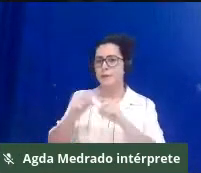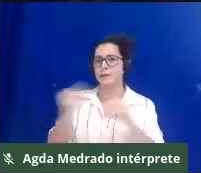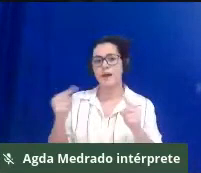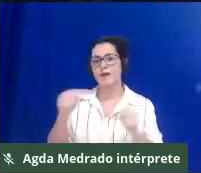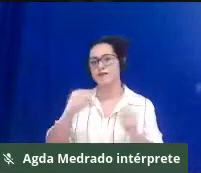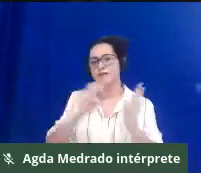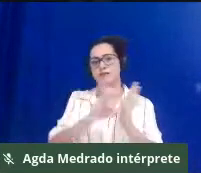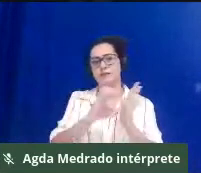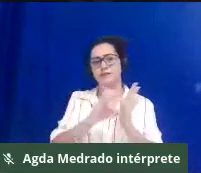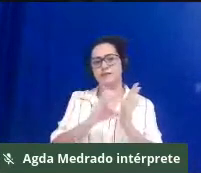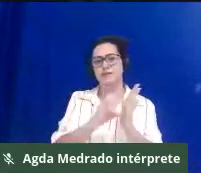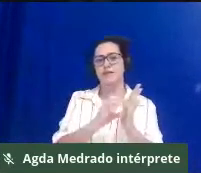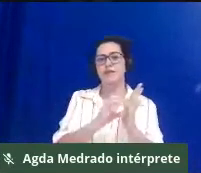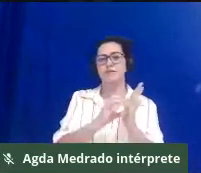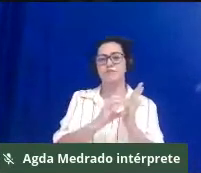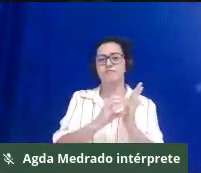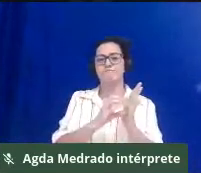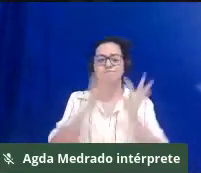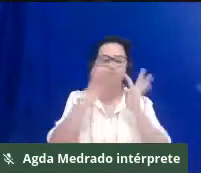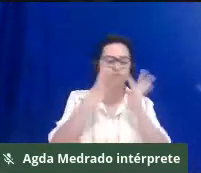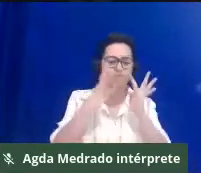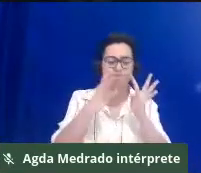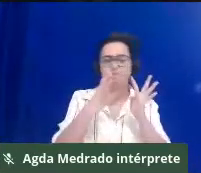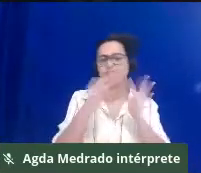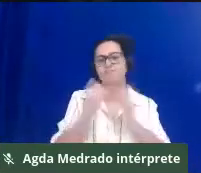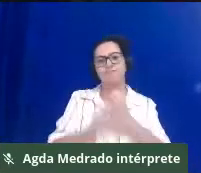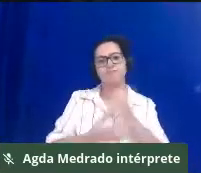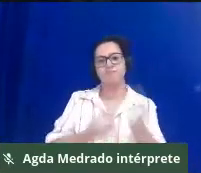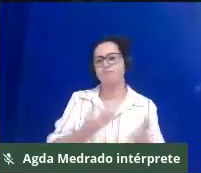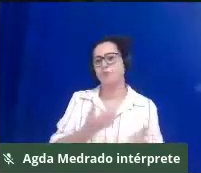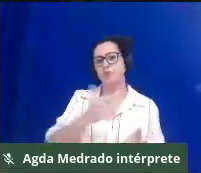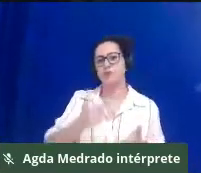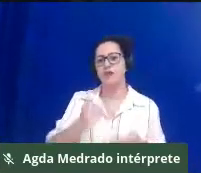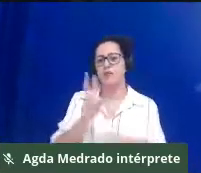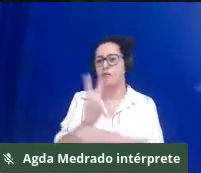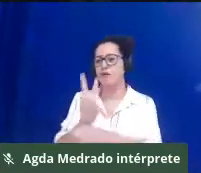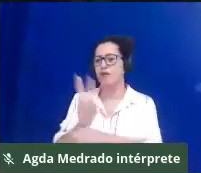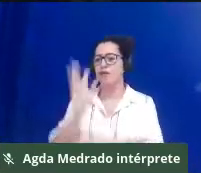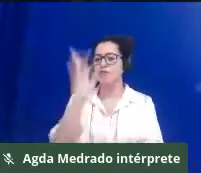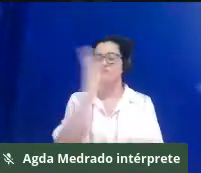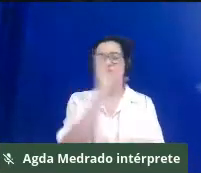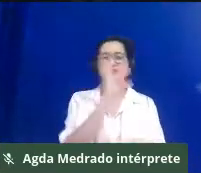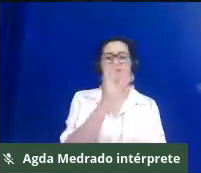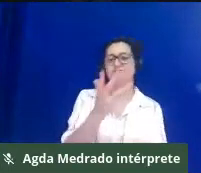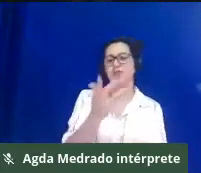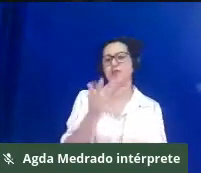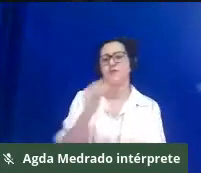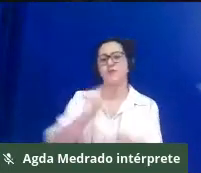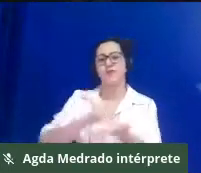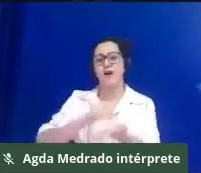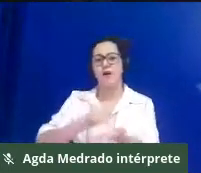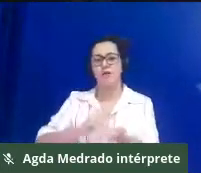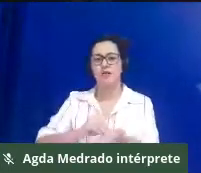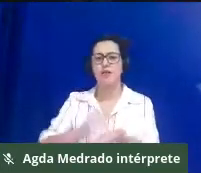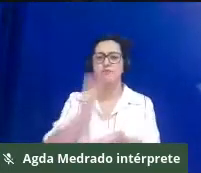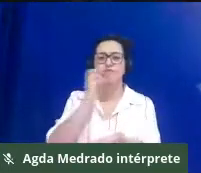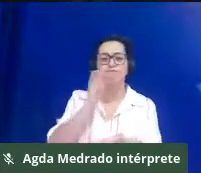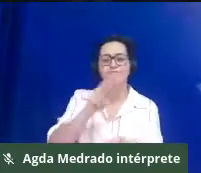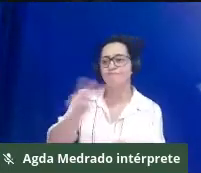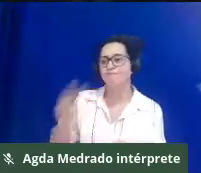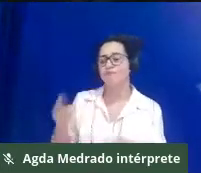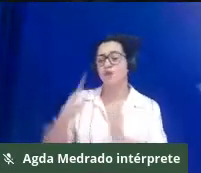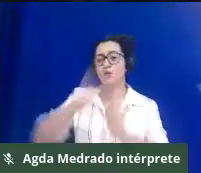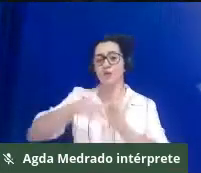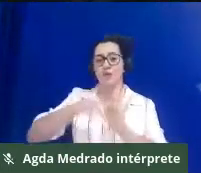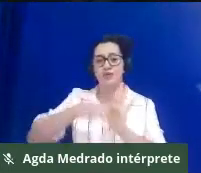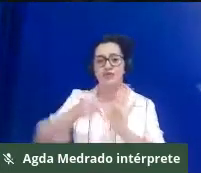ambiente. Isso se caracteriza na mineração, isso tem se caracterizado nos grandes projetos do agronegócio, nos pivôs centrais para